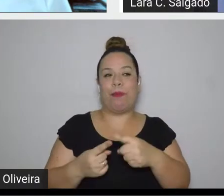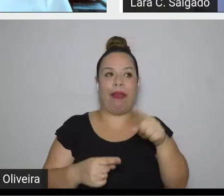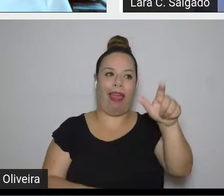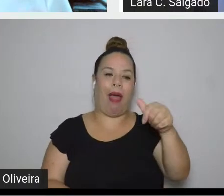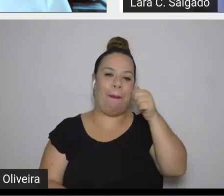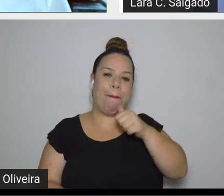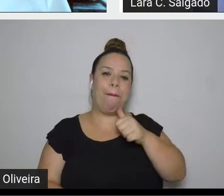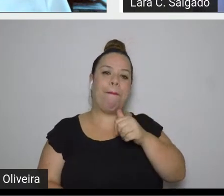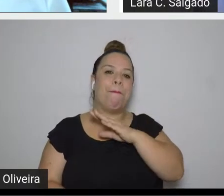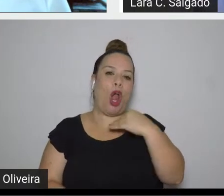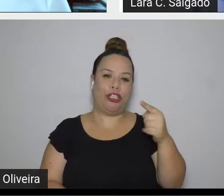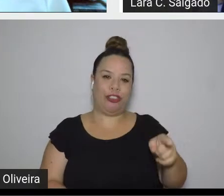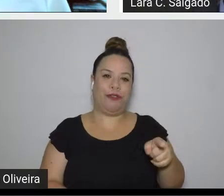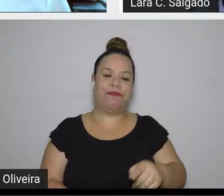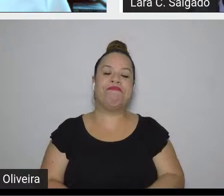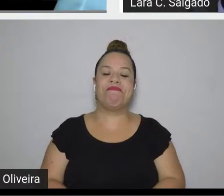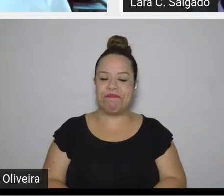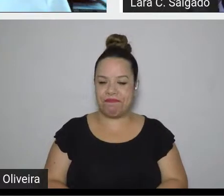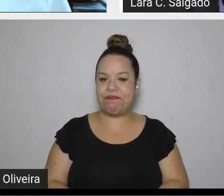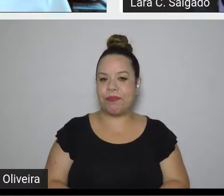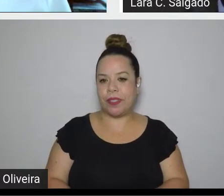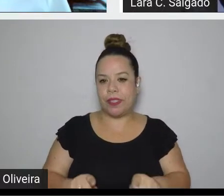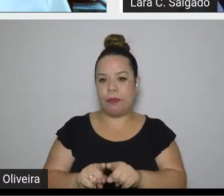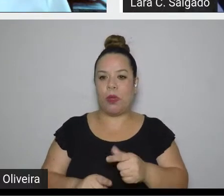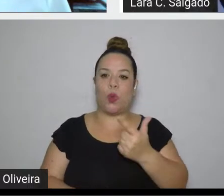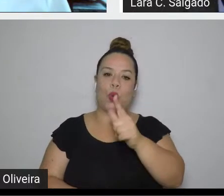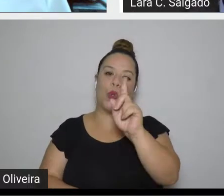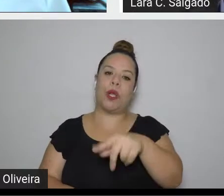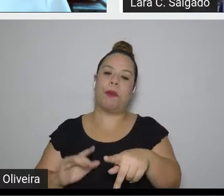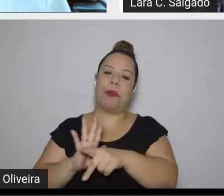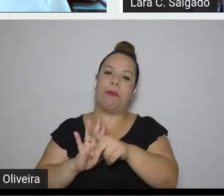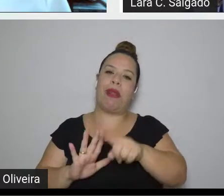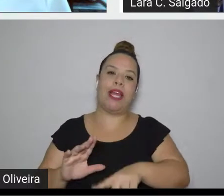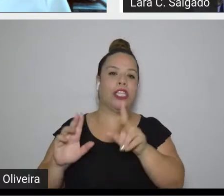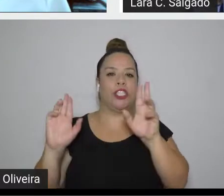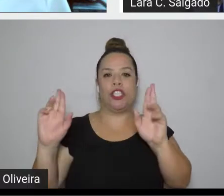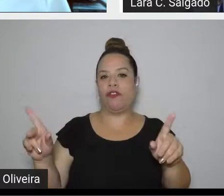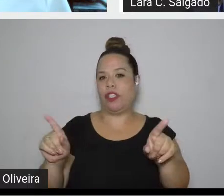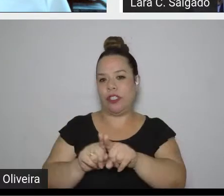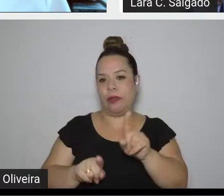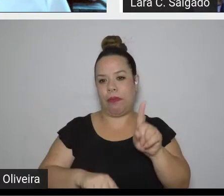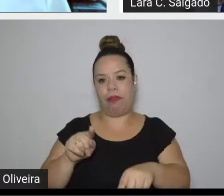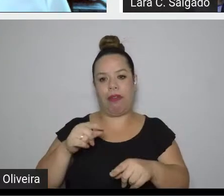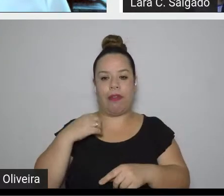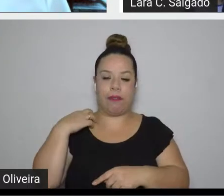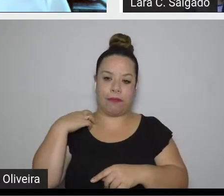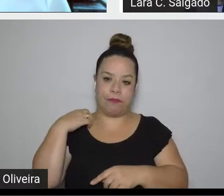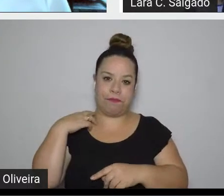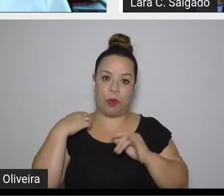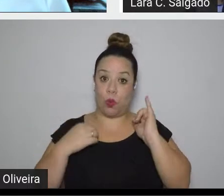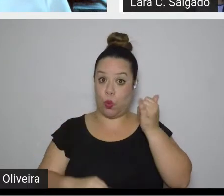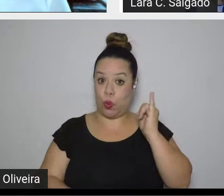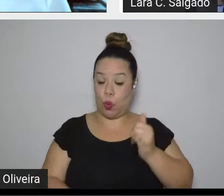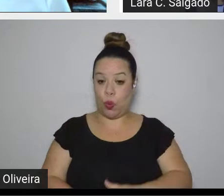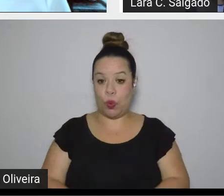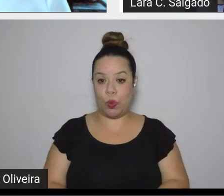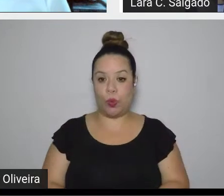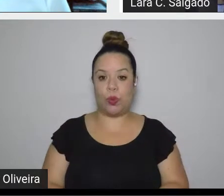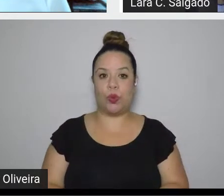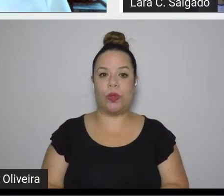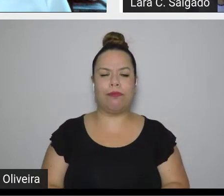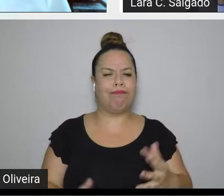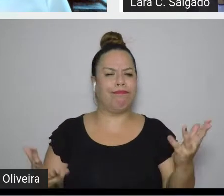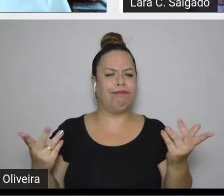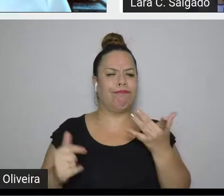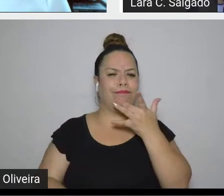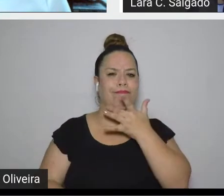a viagem do elefante já é completamente diferente, é um conto delicioso e